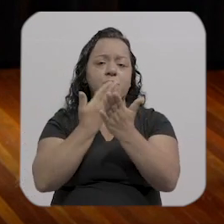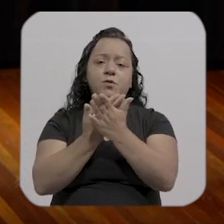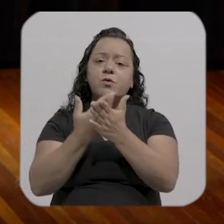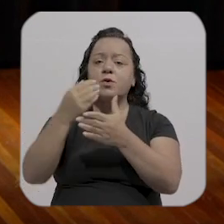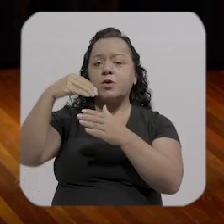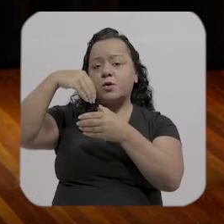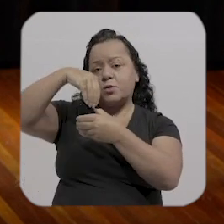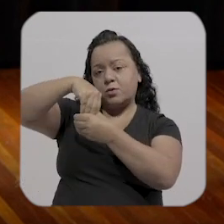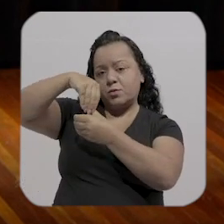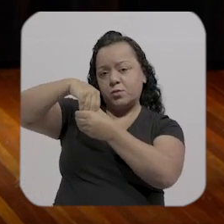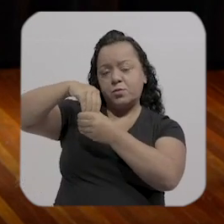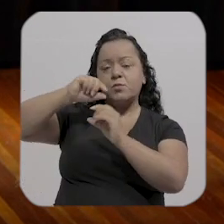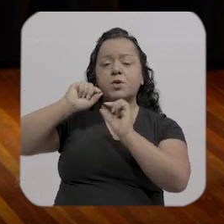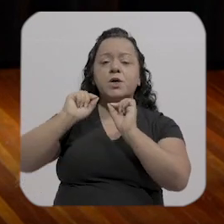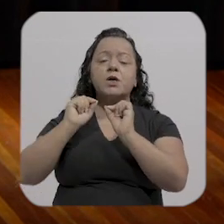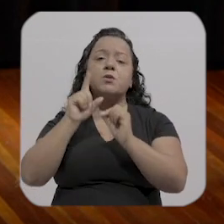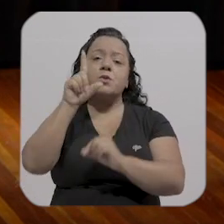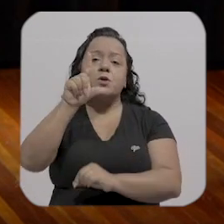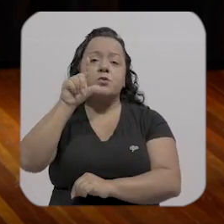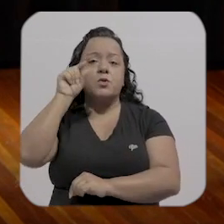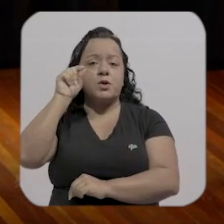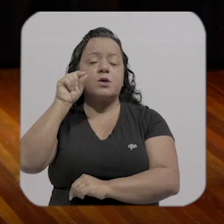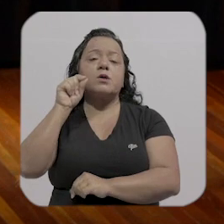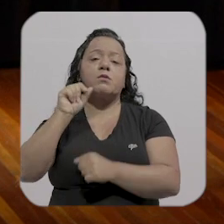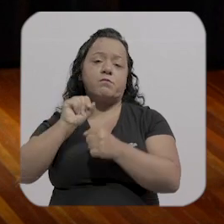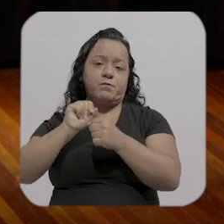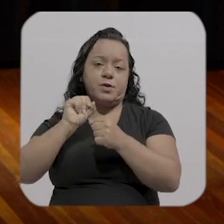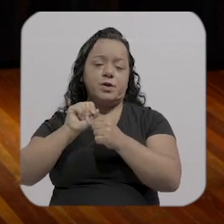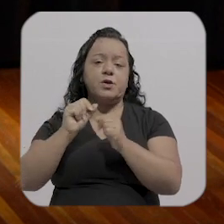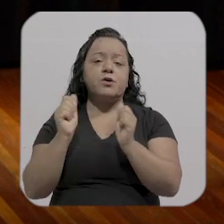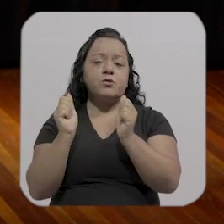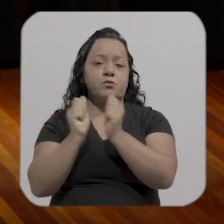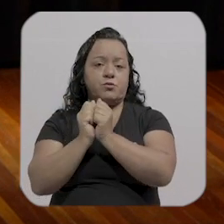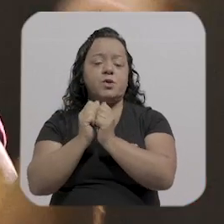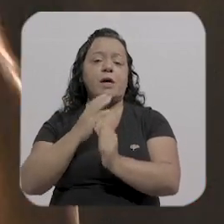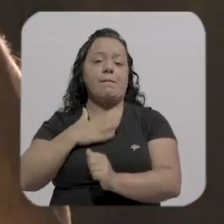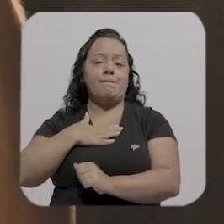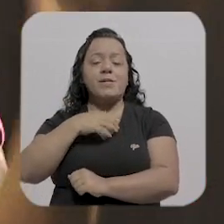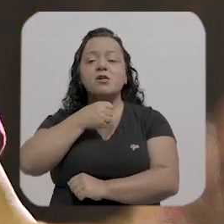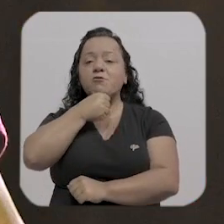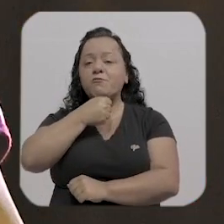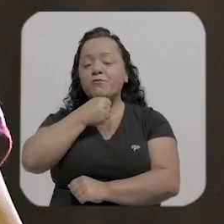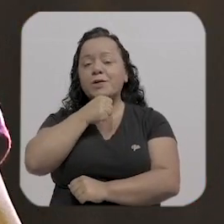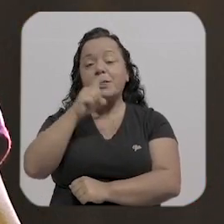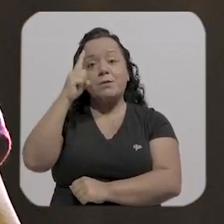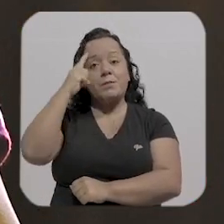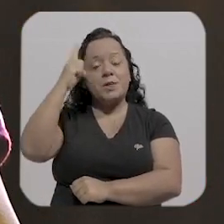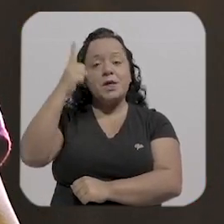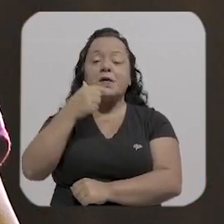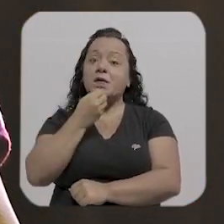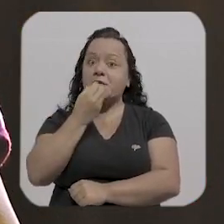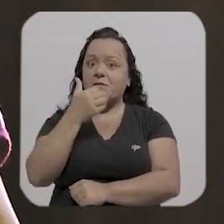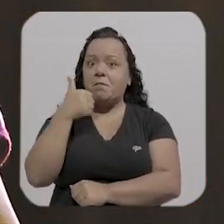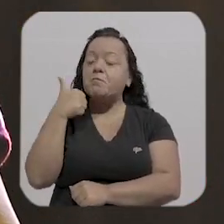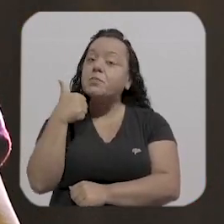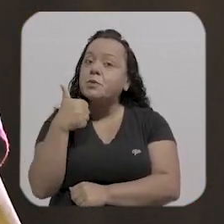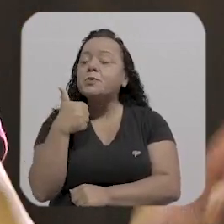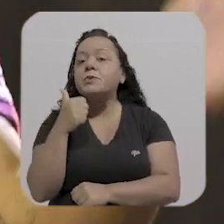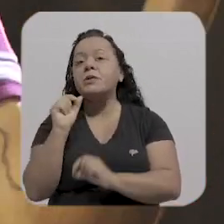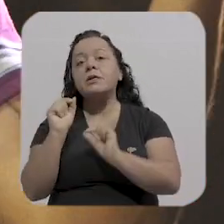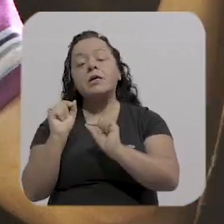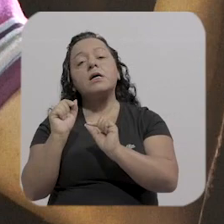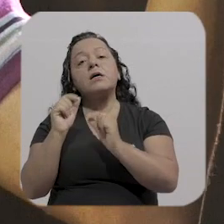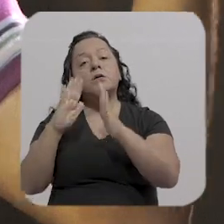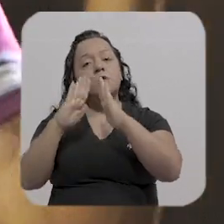interno que foi uma escolha que eu fiz junto com a minha avó achava que ia ser um mó barato no começo e